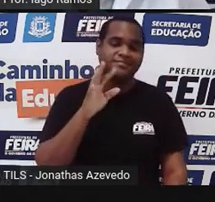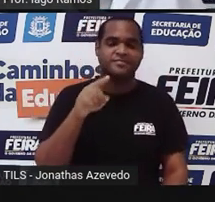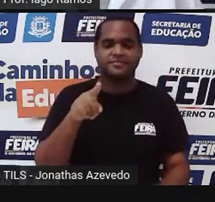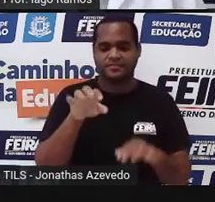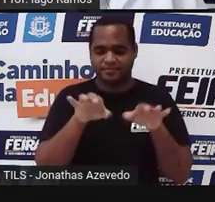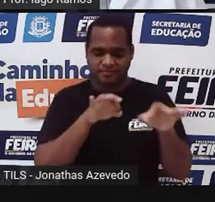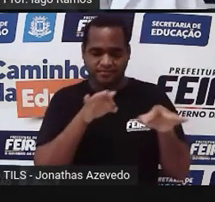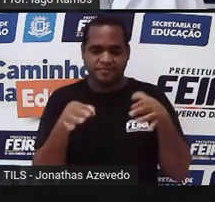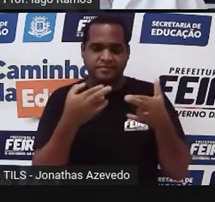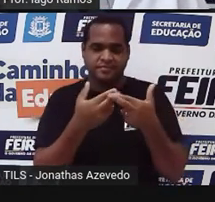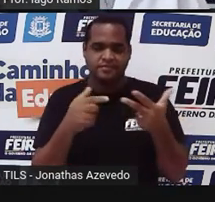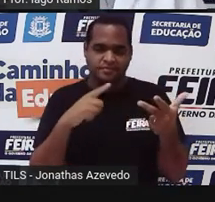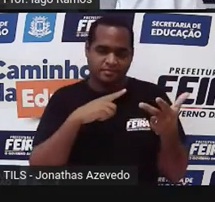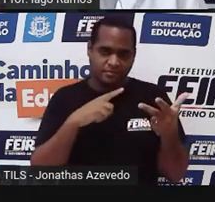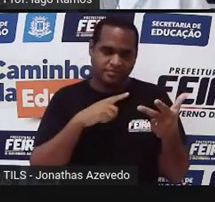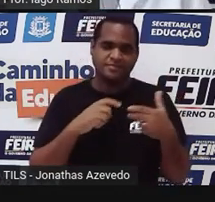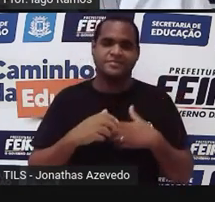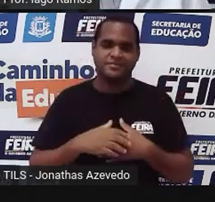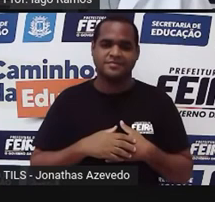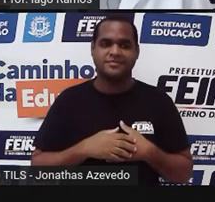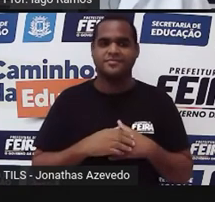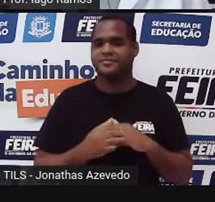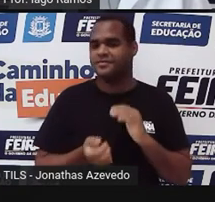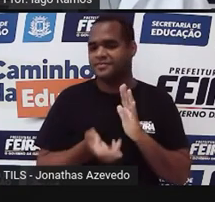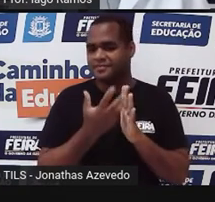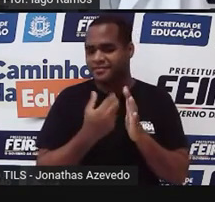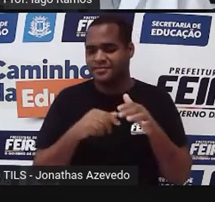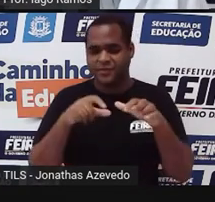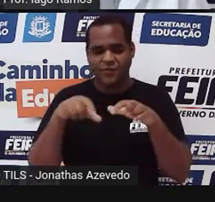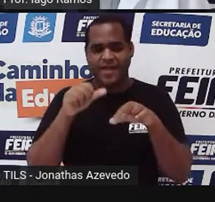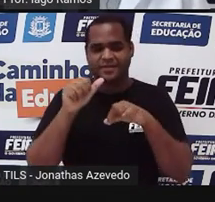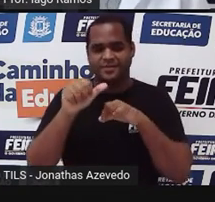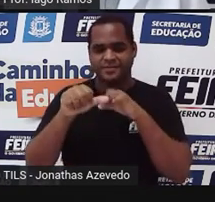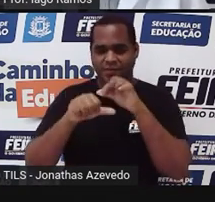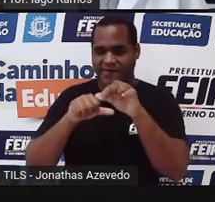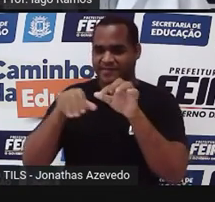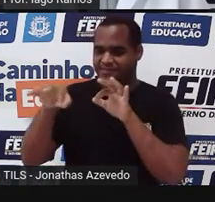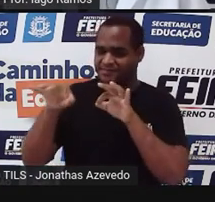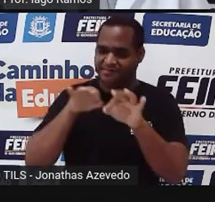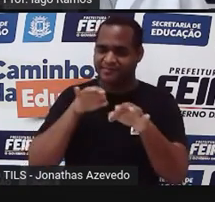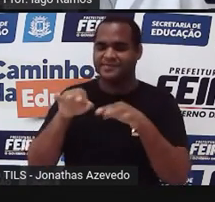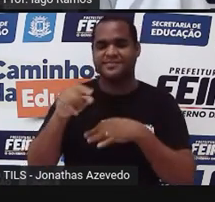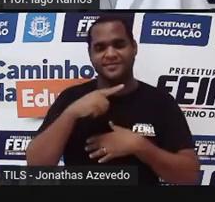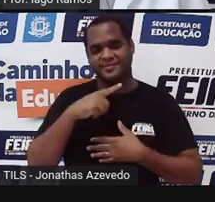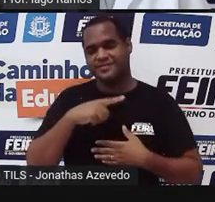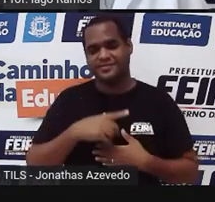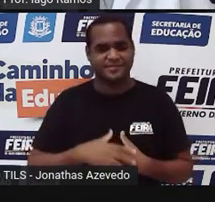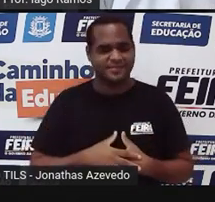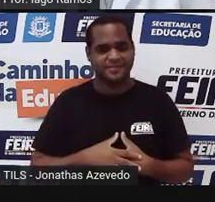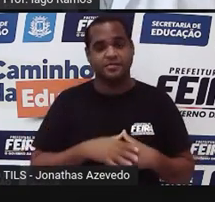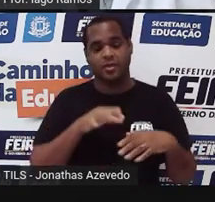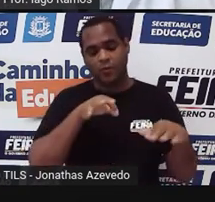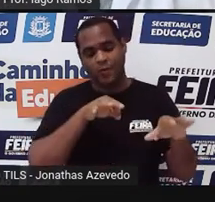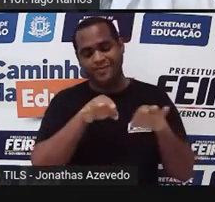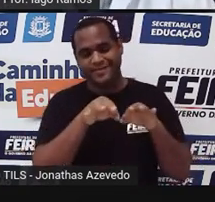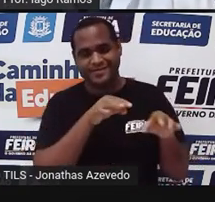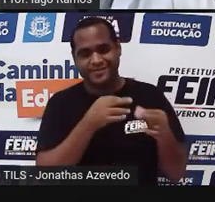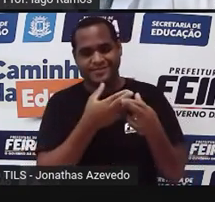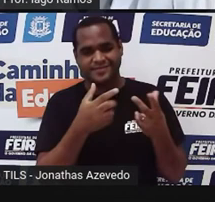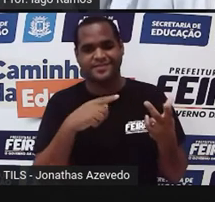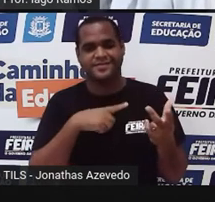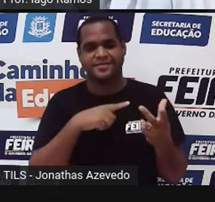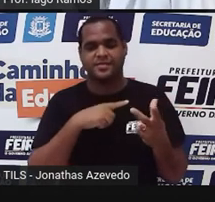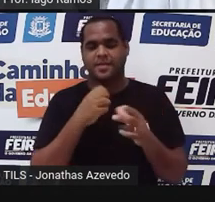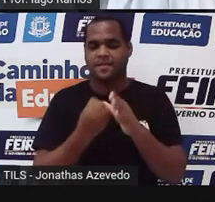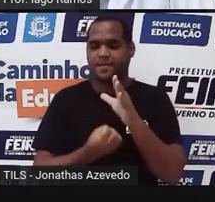naquela figura. Eu vou tirar coisas do lugar ali. Eu vou reorganizar coisas. E nessa reorganização vão